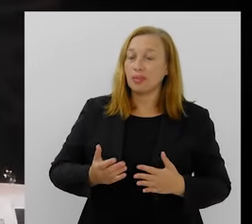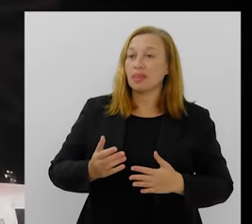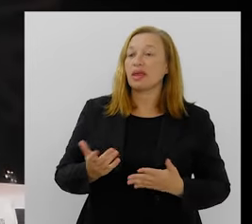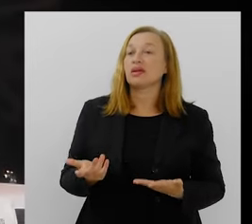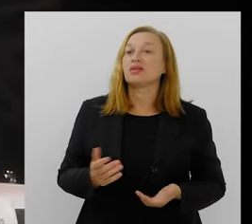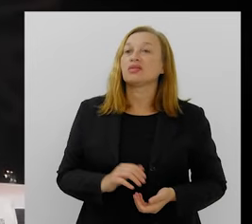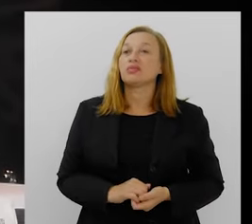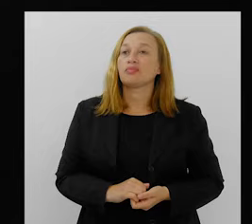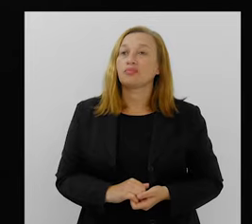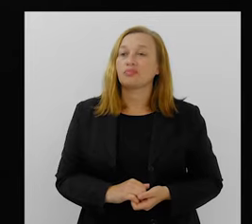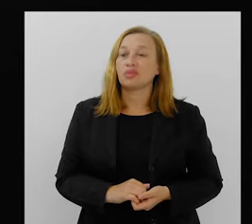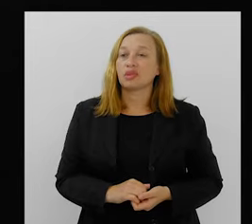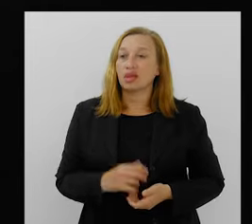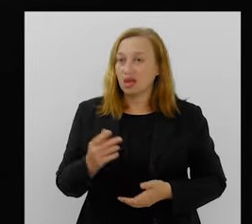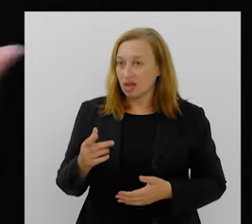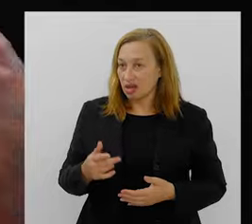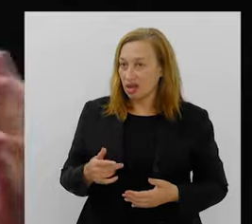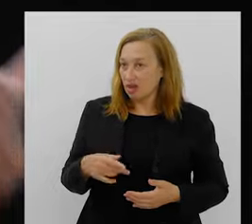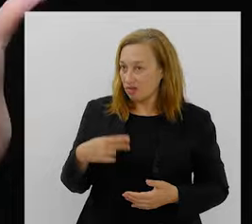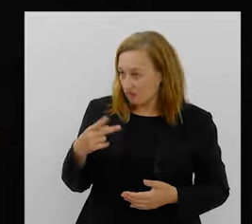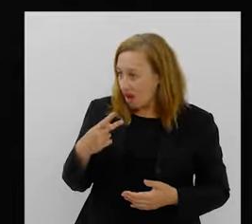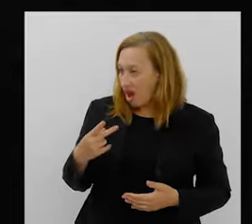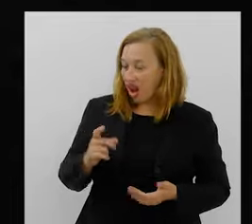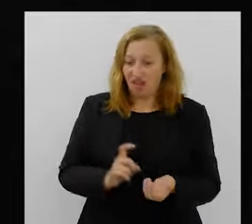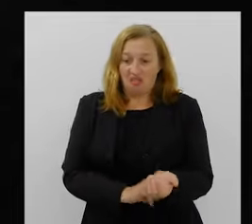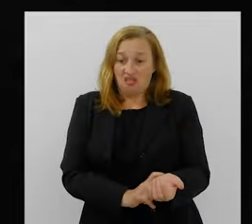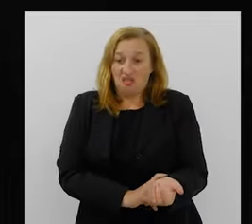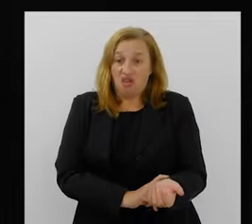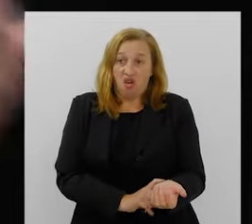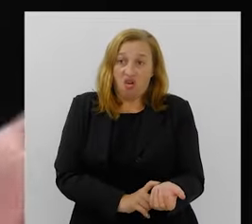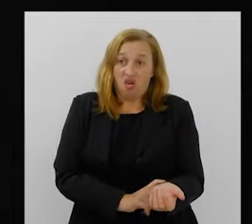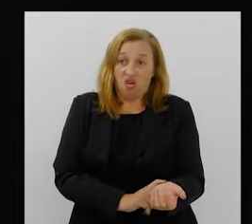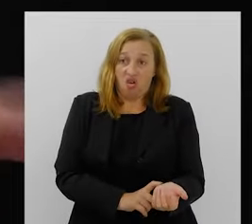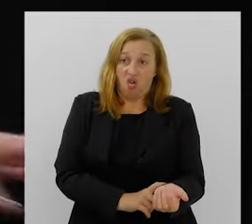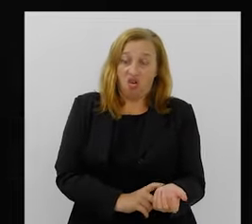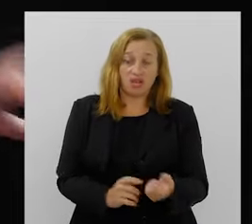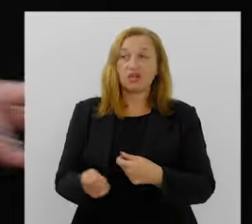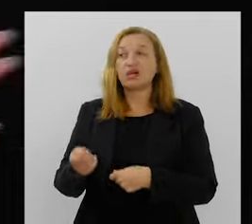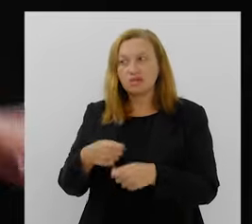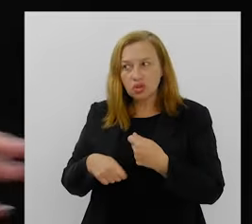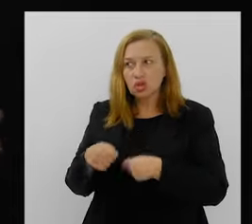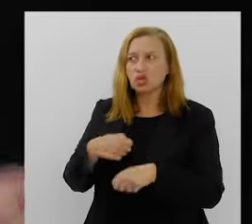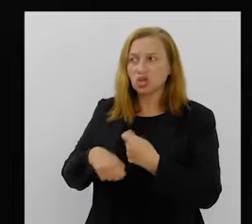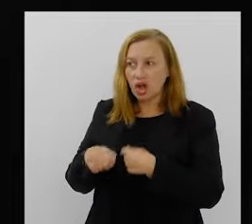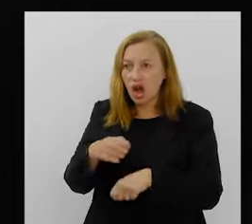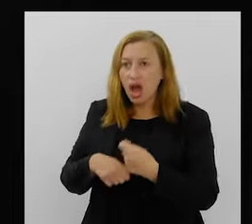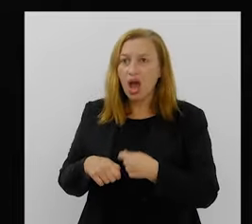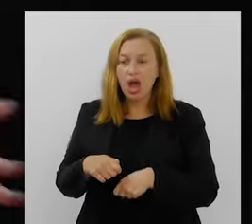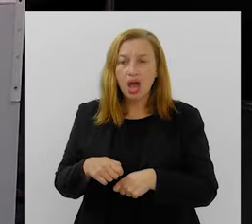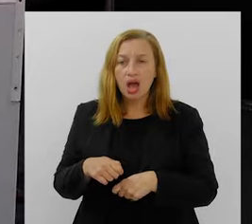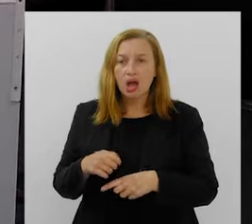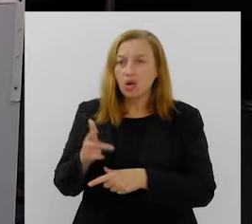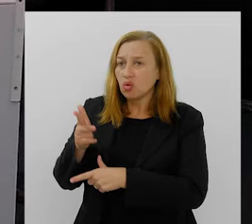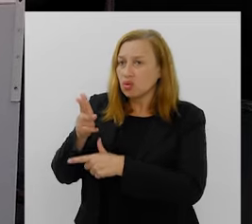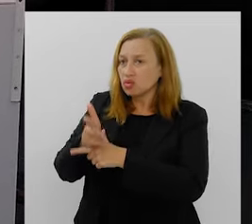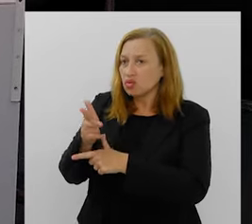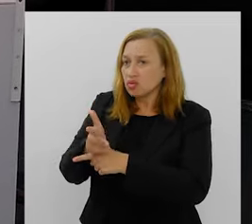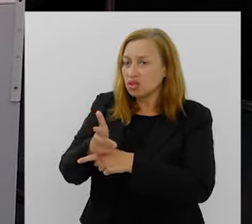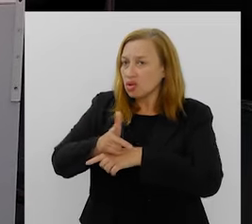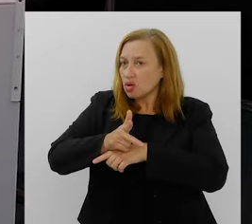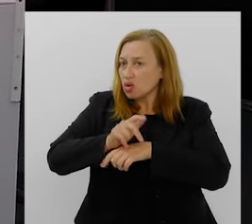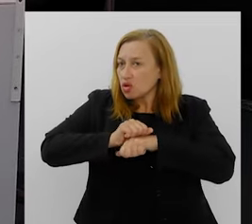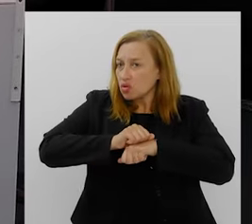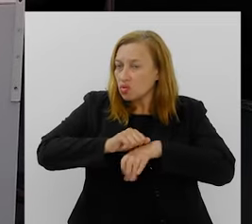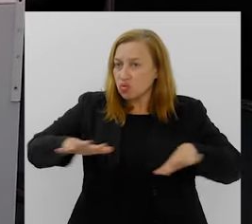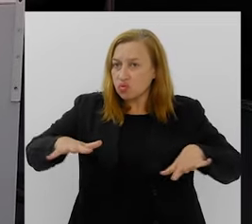Bateria do Salgueiro é Furiosa, e eles têm uma barra de Furiosinha, tá? Tem que administrar, porque postou um vídeo, 500